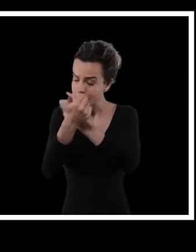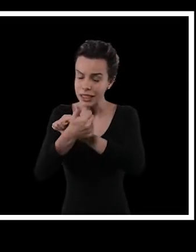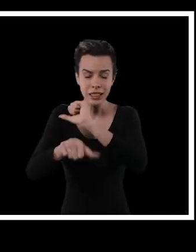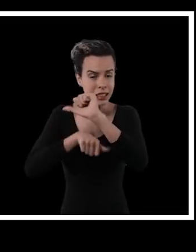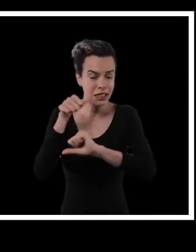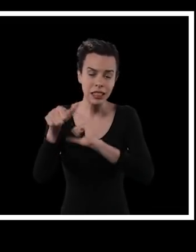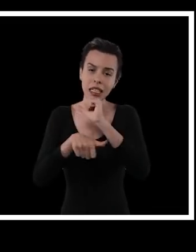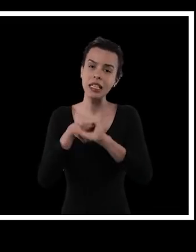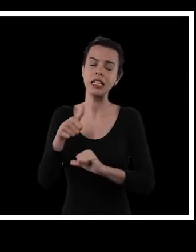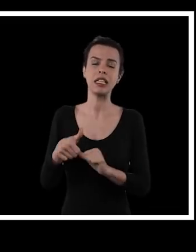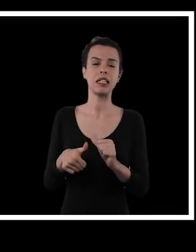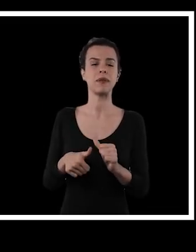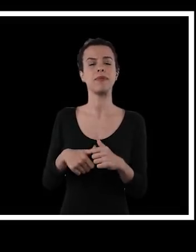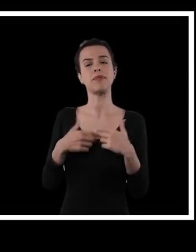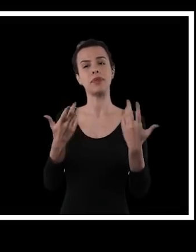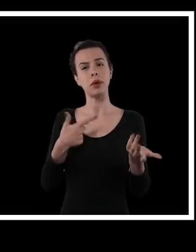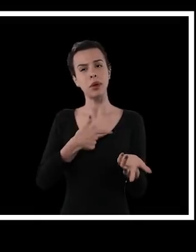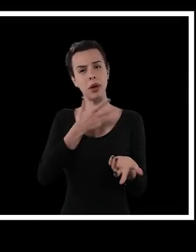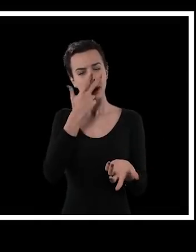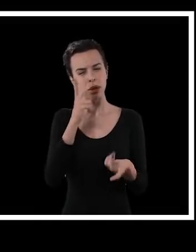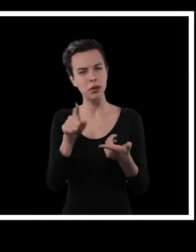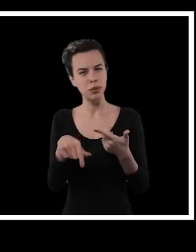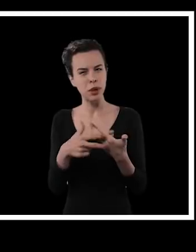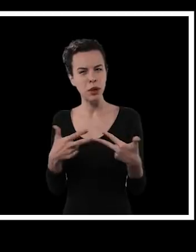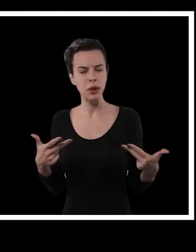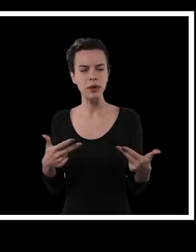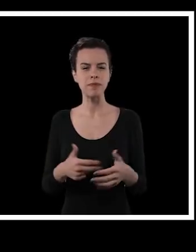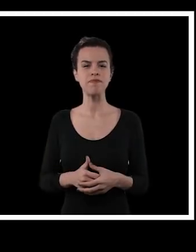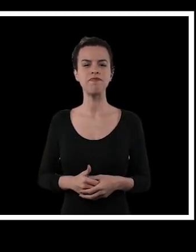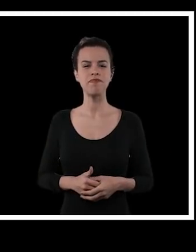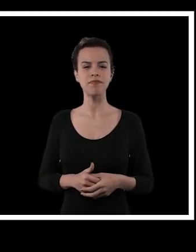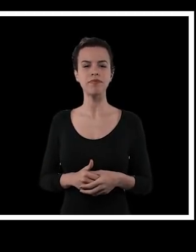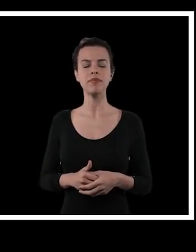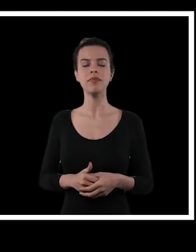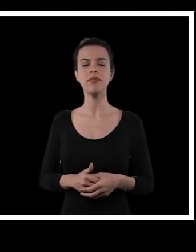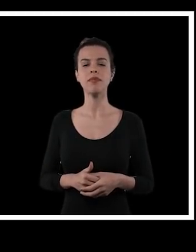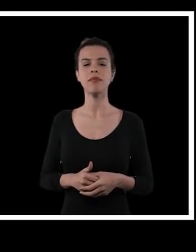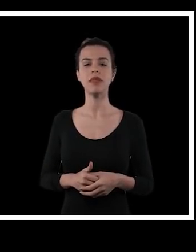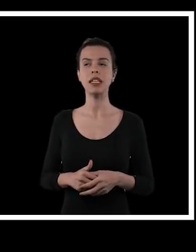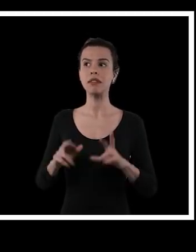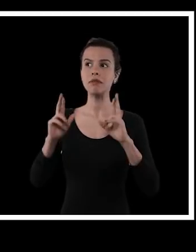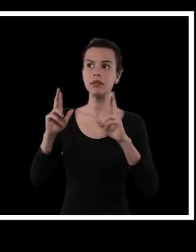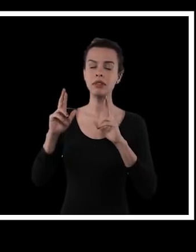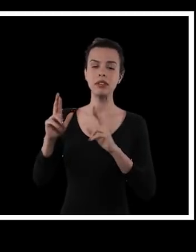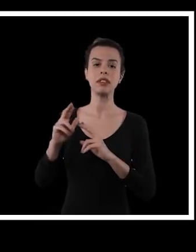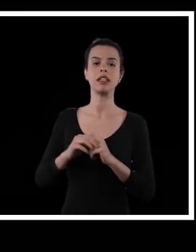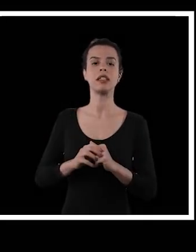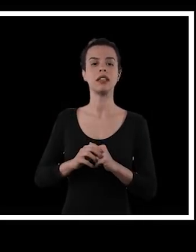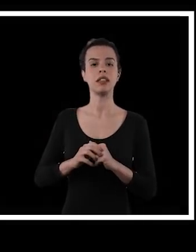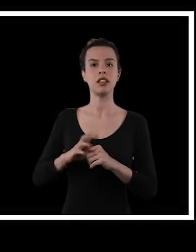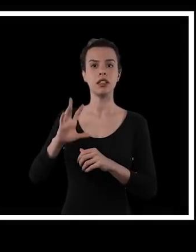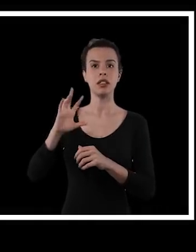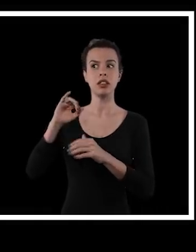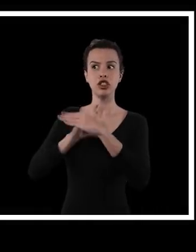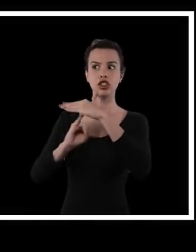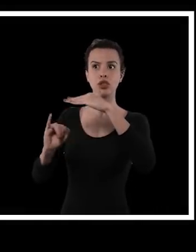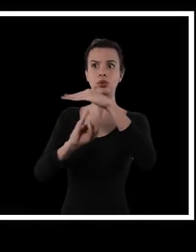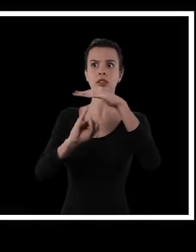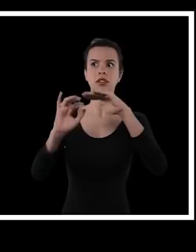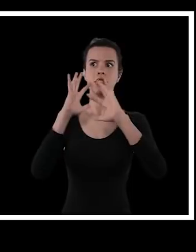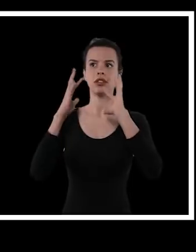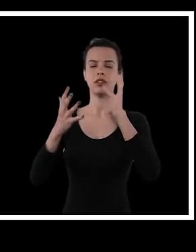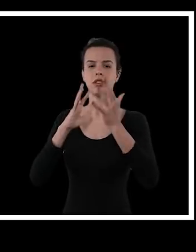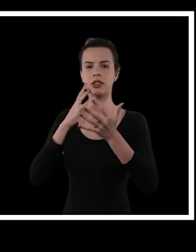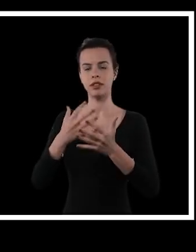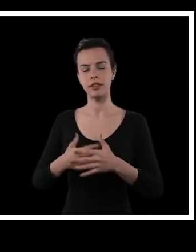se repensar justamente o espaço de educação. E eu acho que a gente tem uma coisa de colocar muita expectativa nas